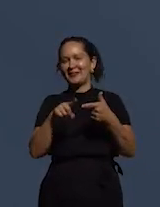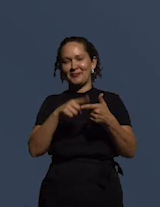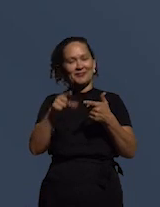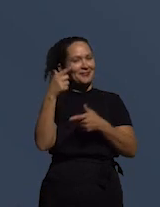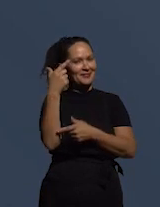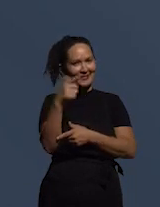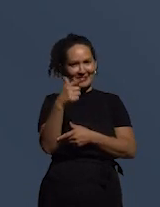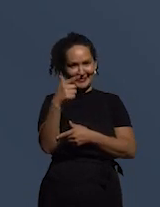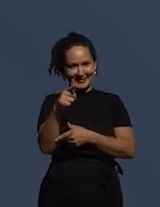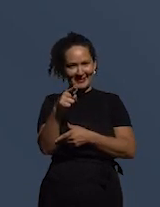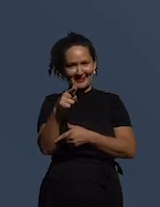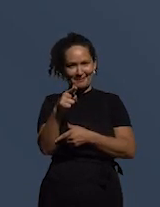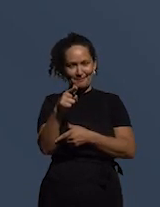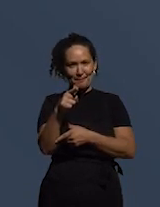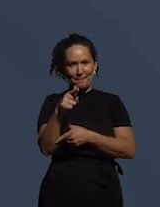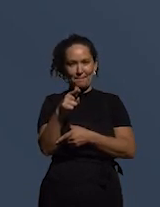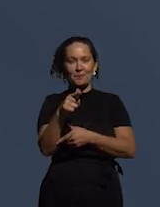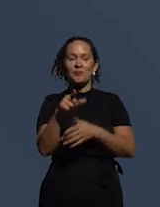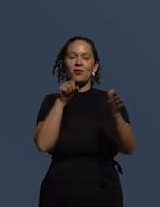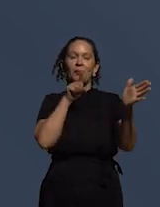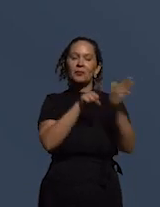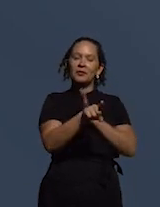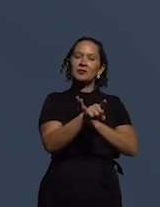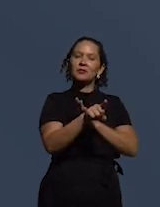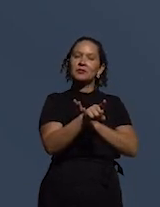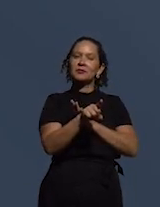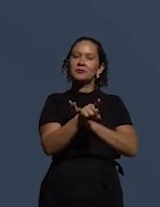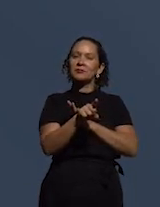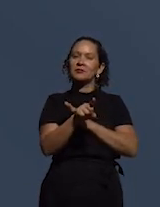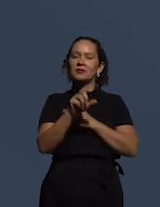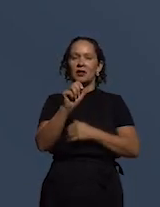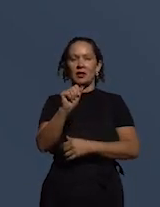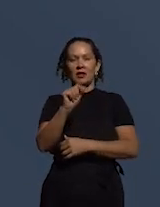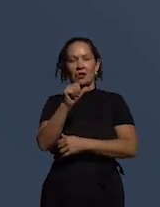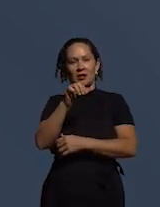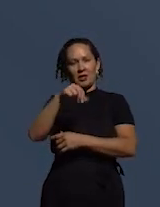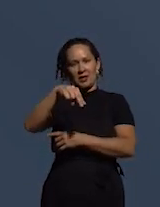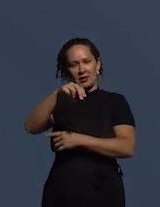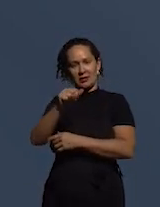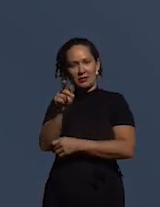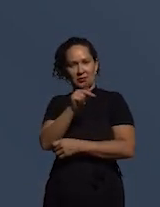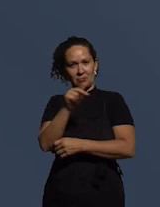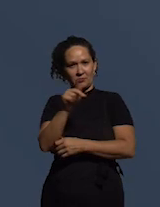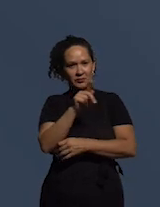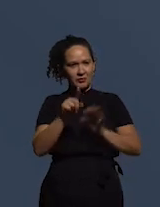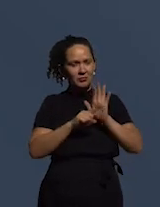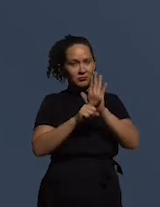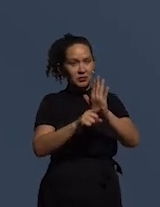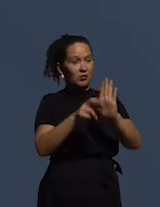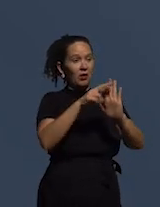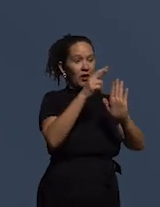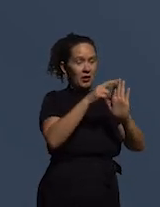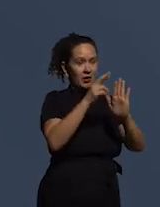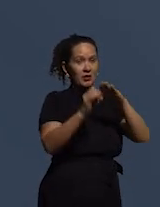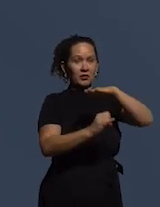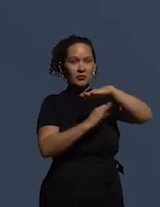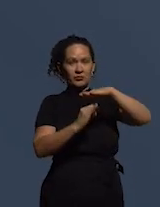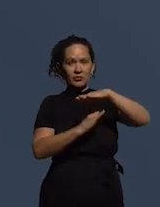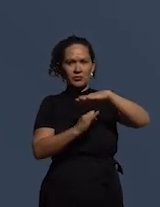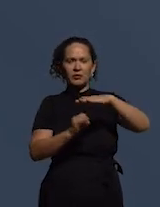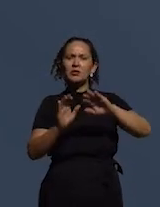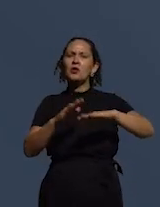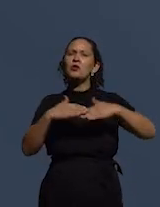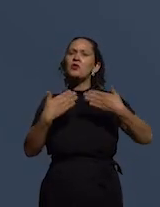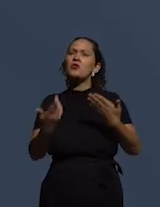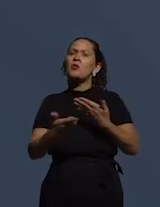a Tainá Garcia Maia pergunta a Alina pareceu trazer um foco em normas e instituições qual é o papel